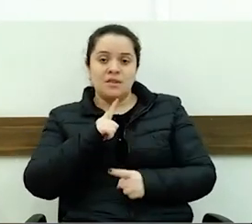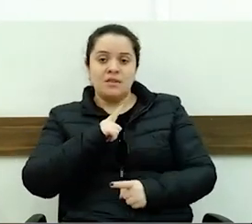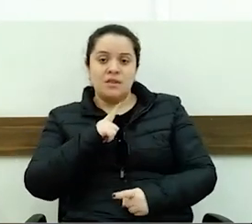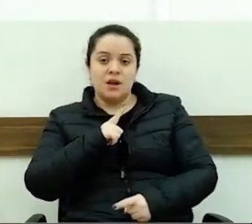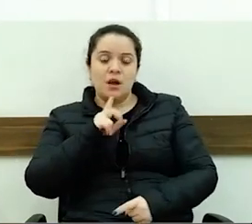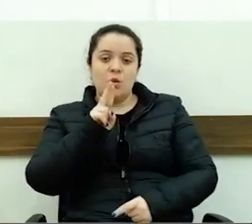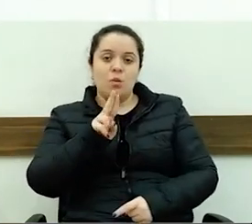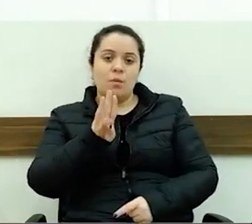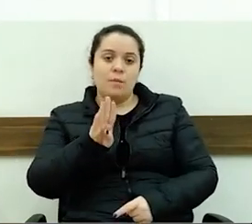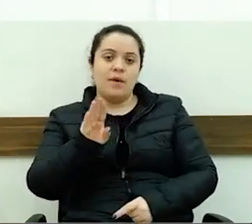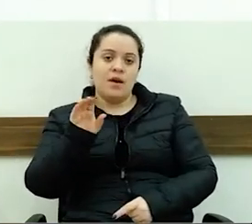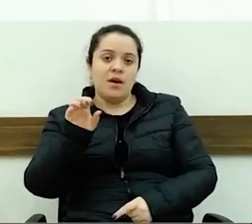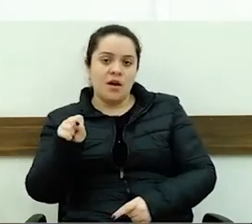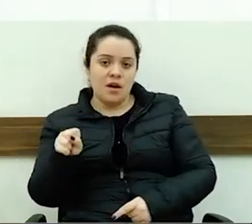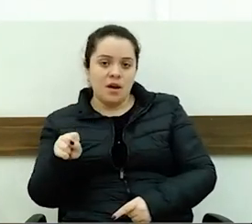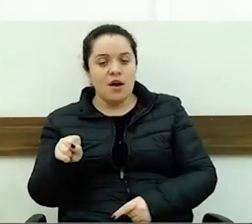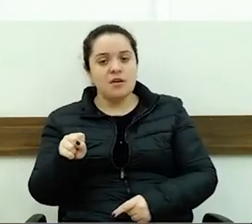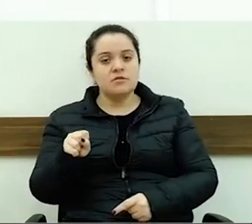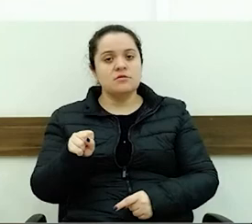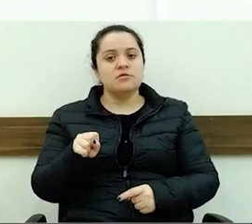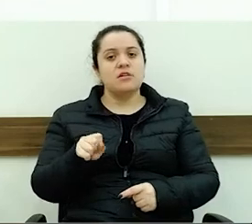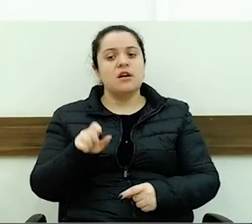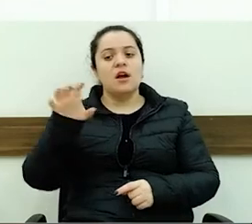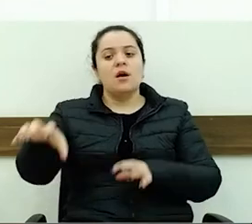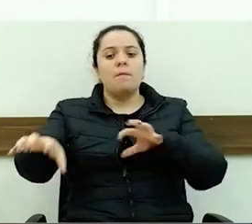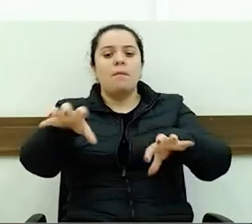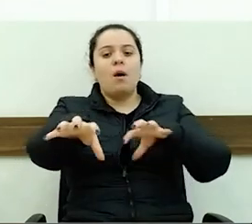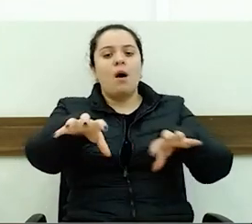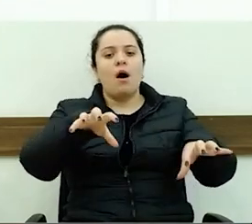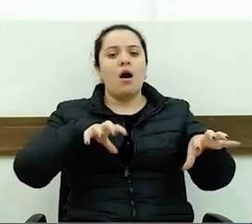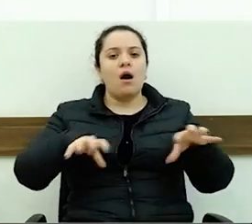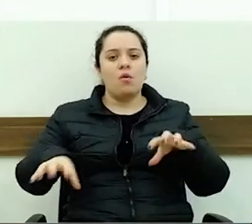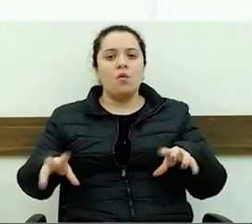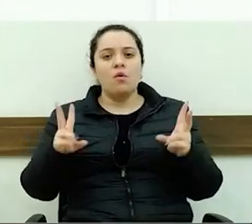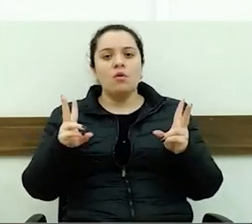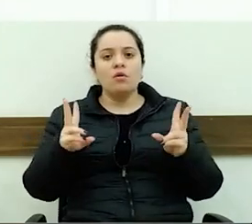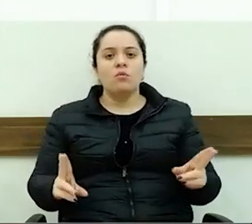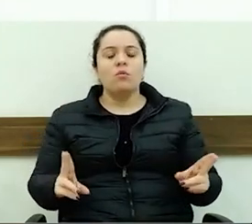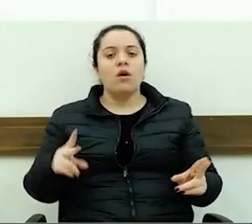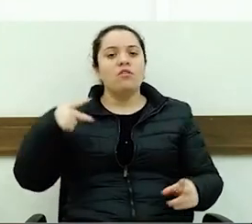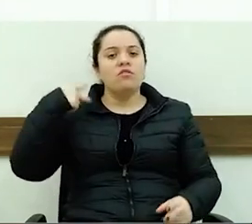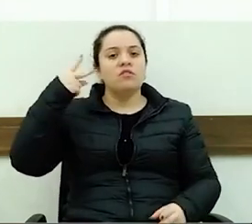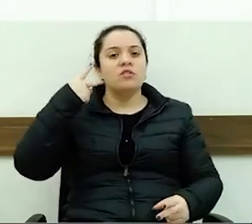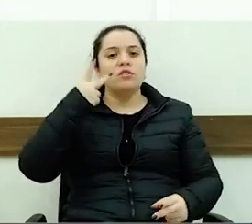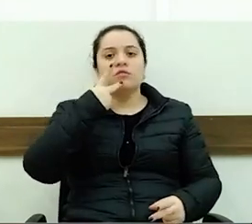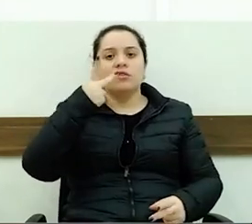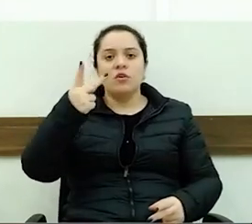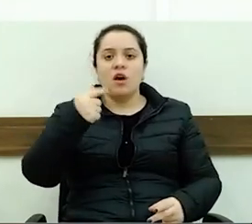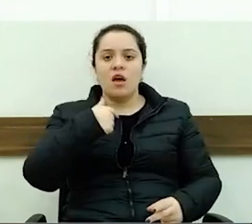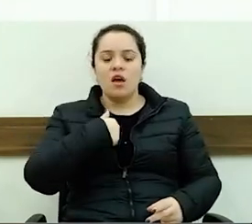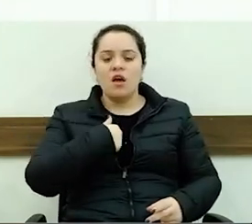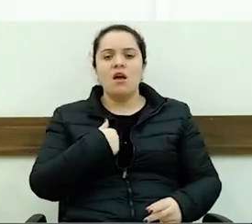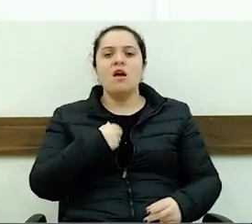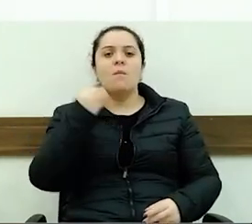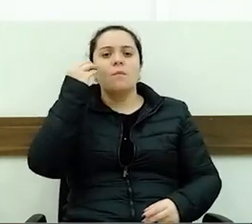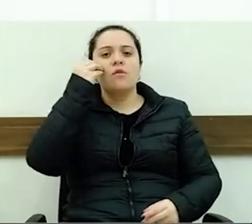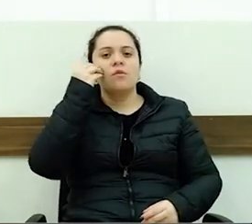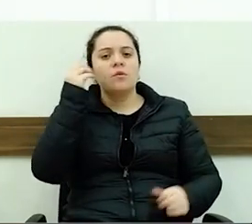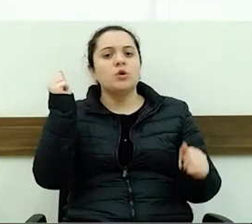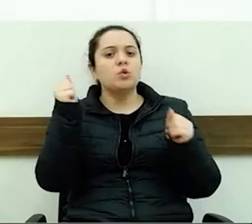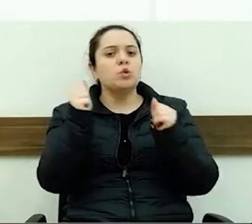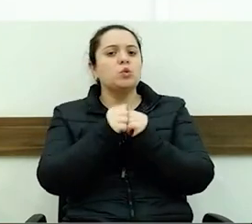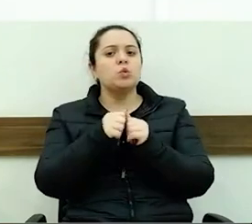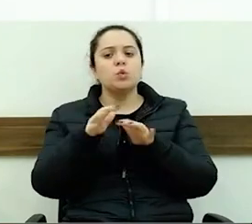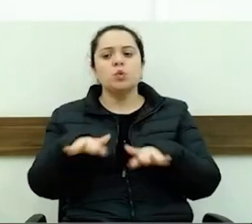o qual o vereador se pronunciou, que eu tive a felicidade de acompanhar a entrega de todas, uma obra,